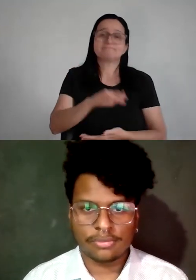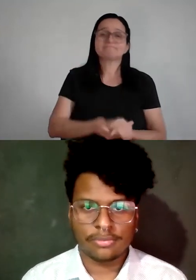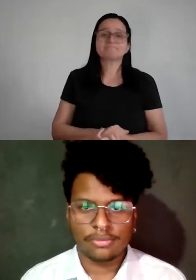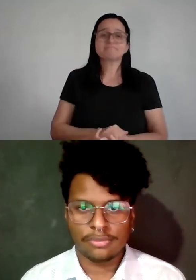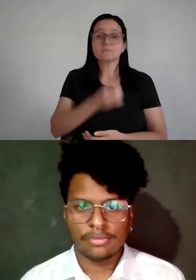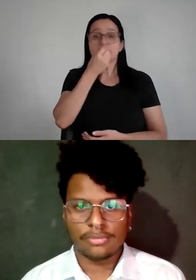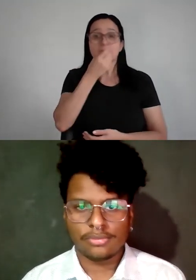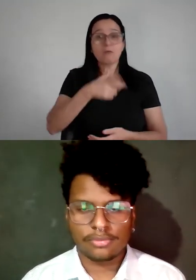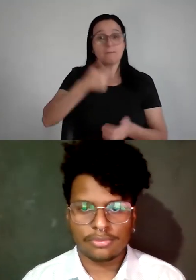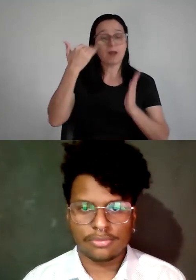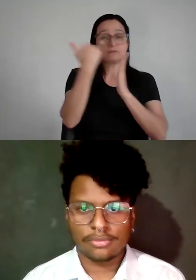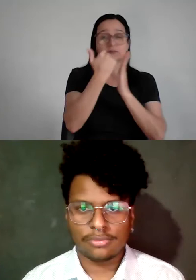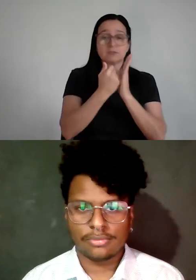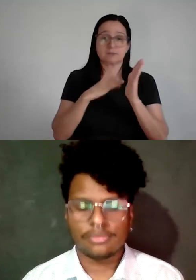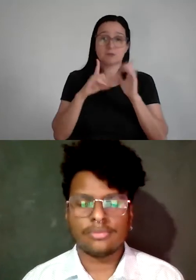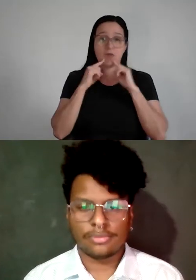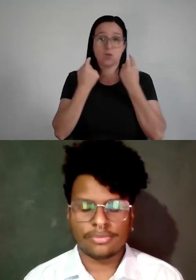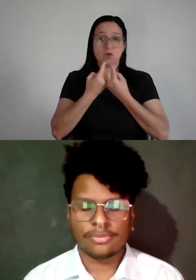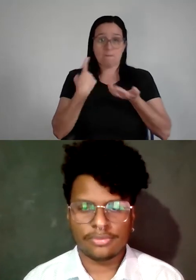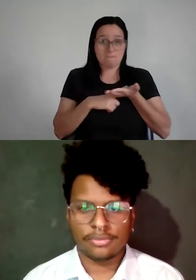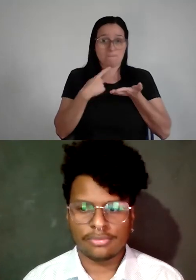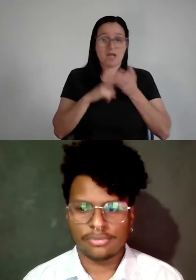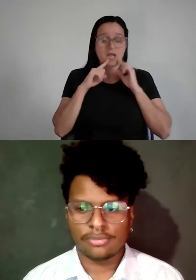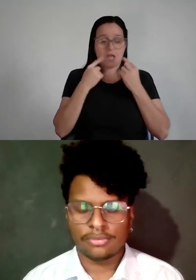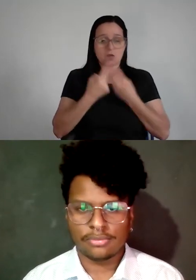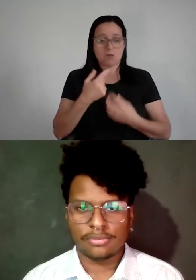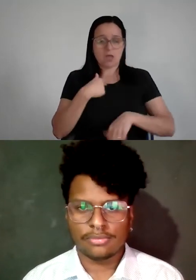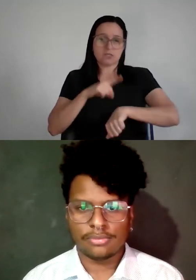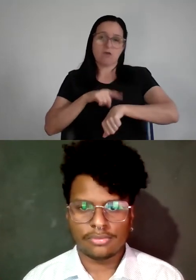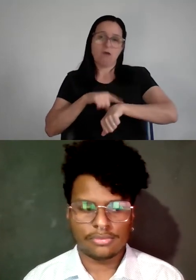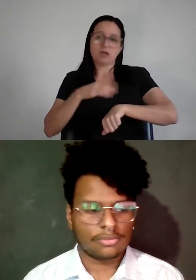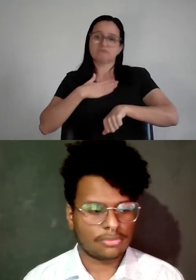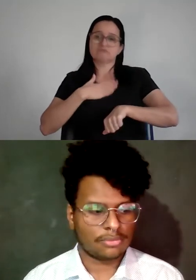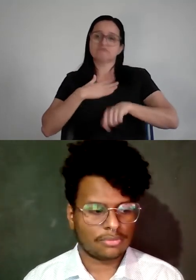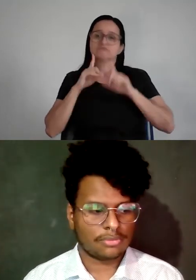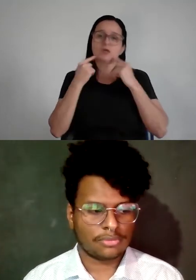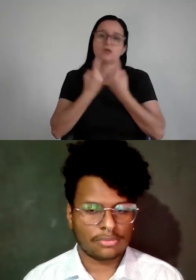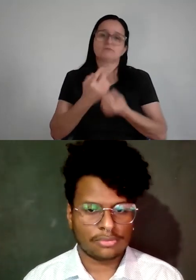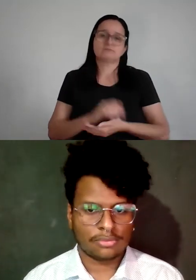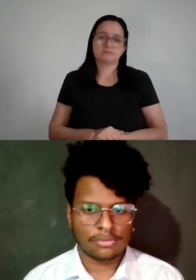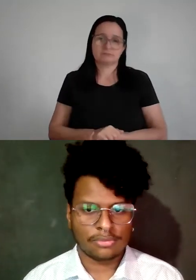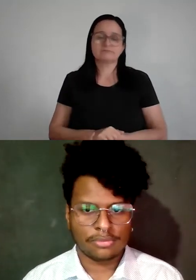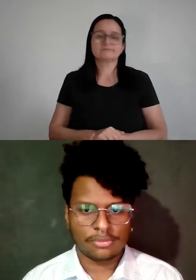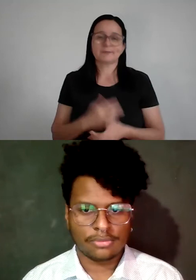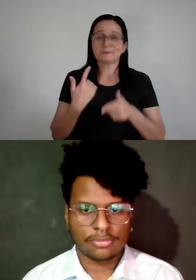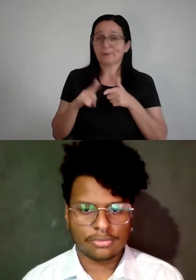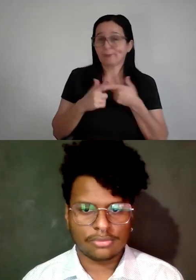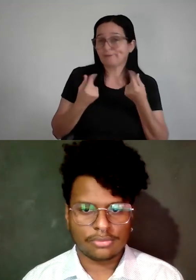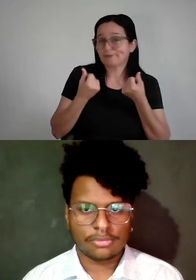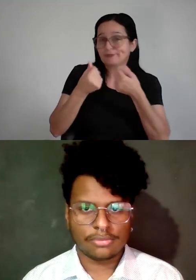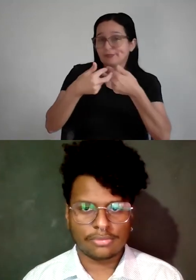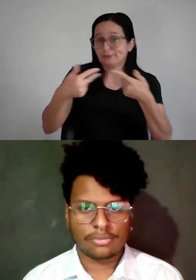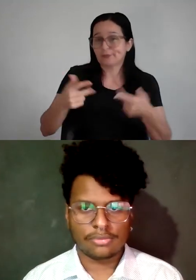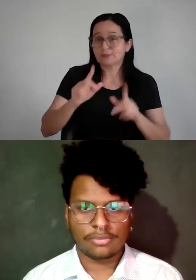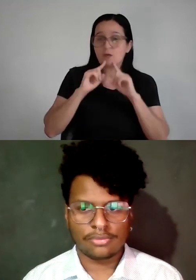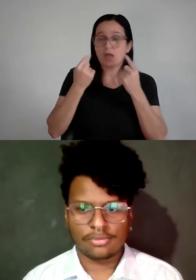agenda, você marca uma reunião com você mesmo. Não, não, nesse horário aqui eu marquei uma reunião comigo mesmo, pra eu resolver meu problema financeiro. Esse aqui é pra